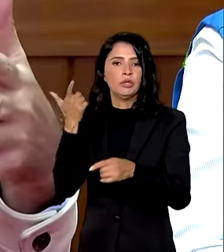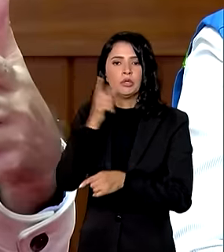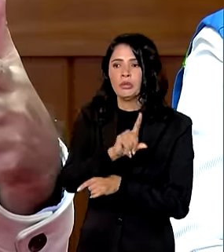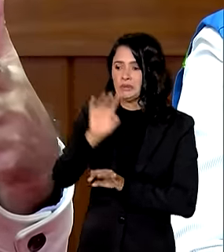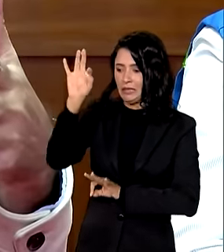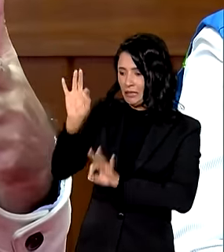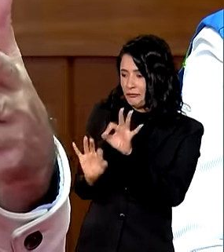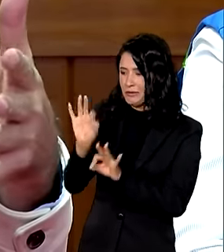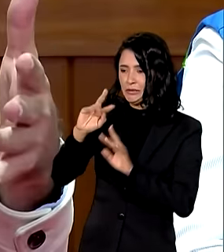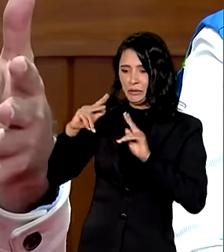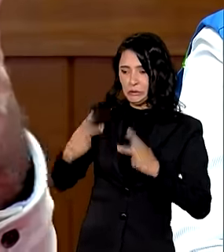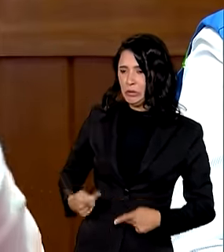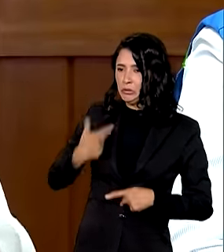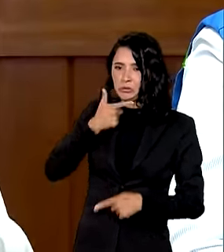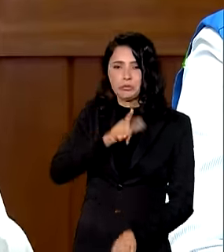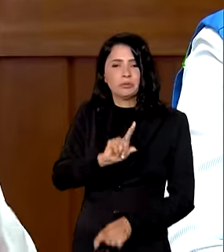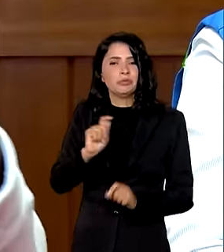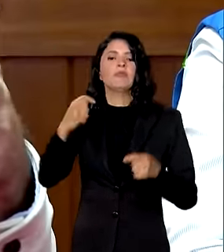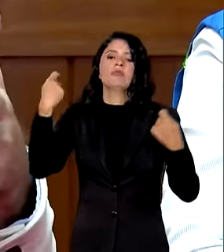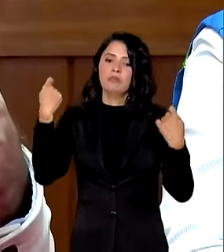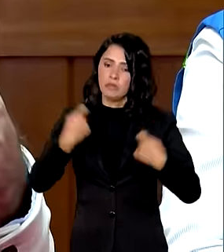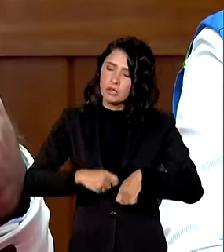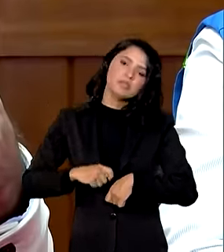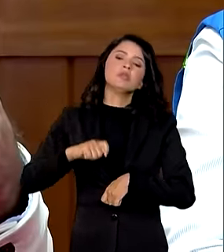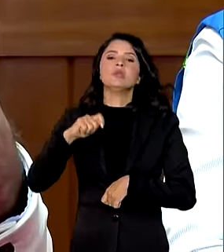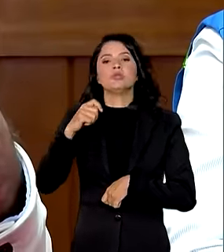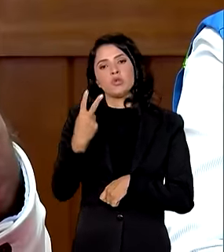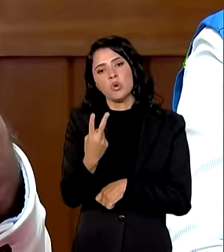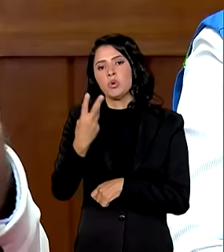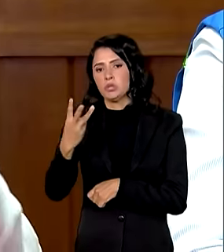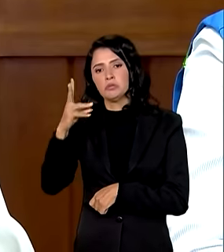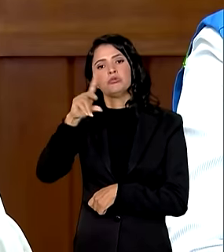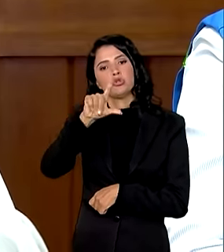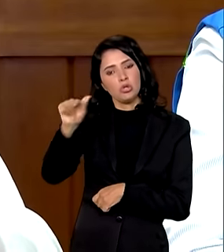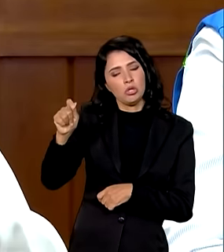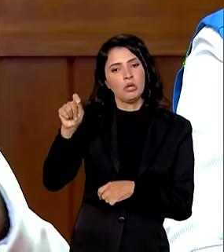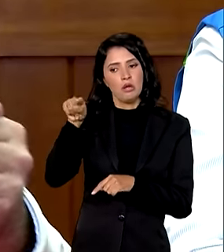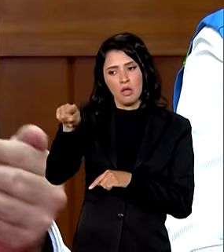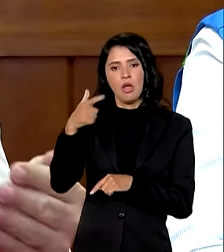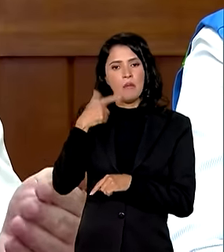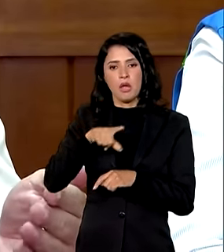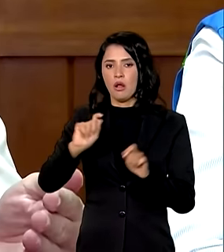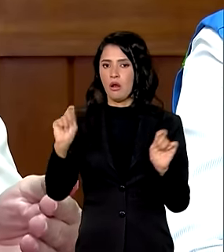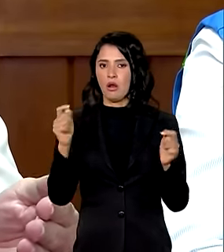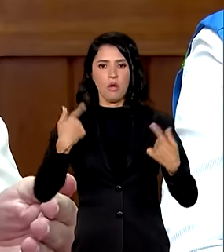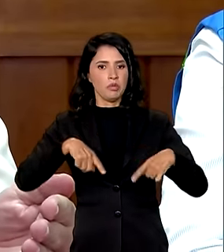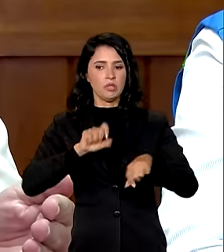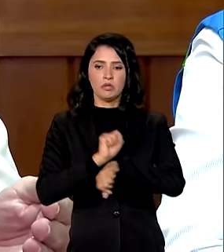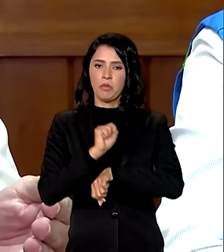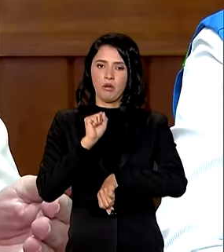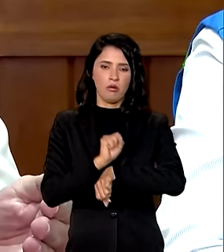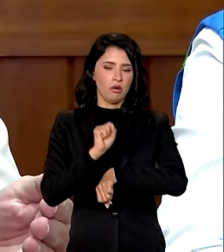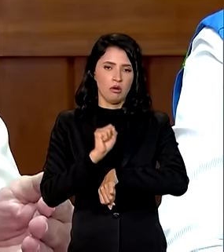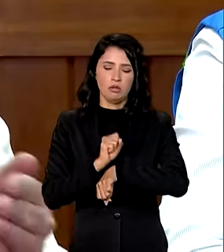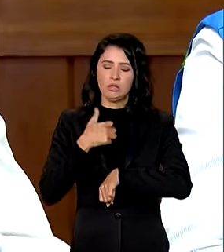fazer um plano humanitário vão precisar de 2, 3 dias para que elas não precisem esperar